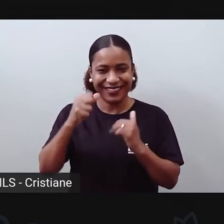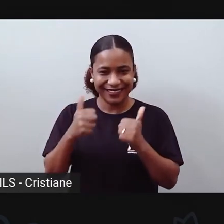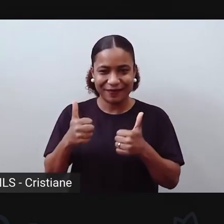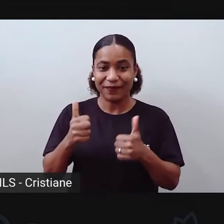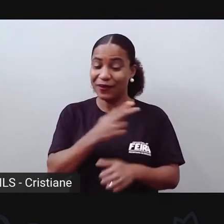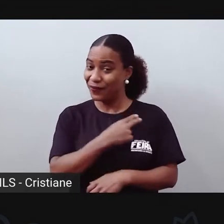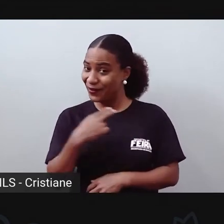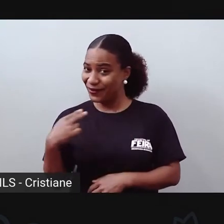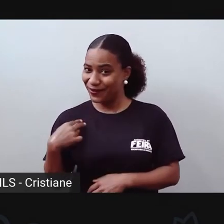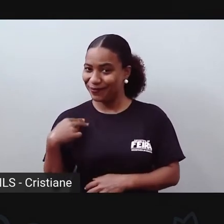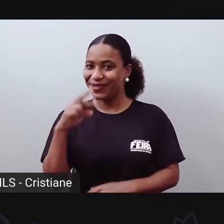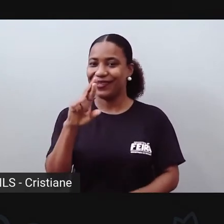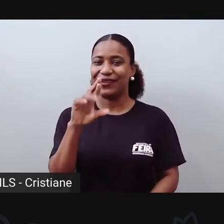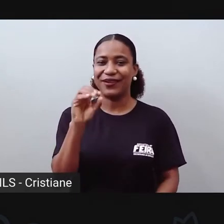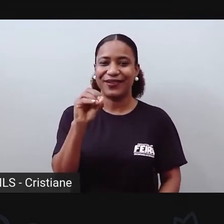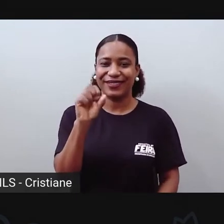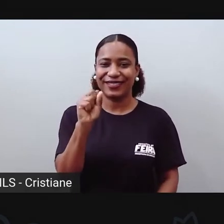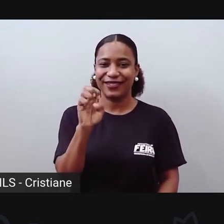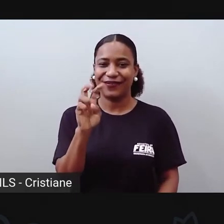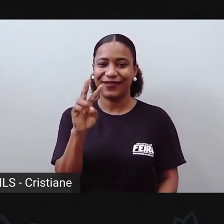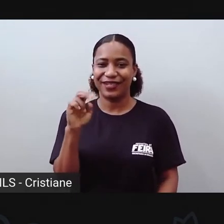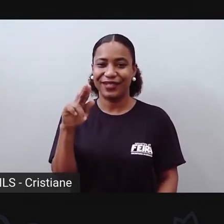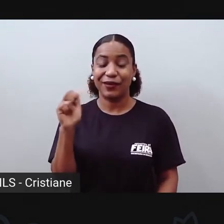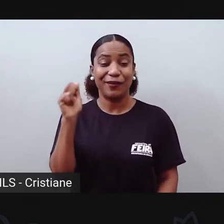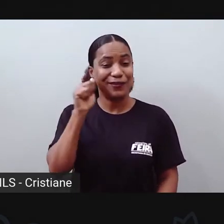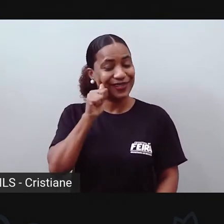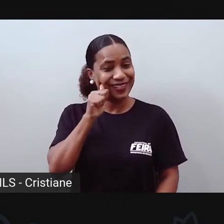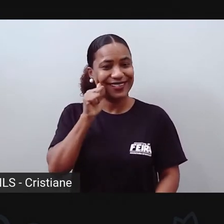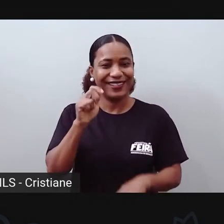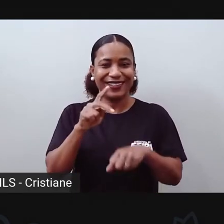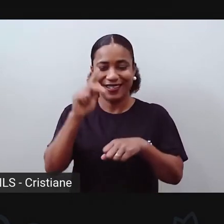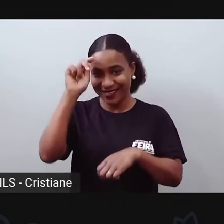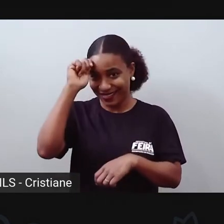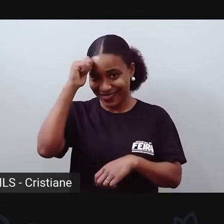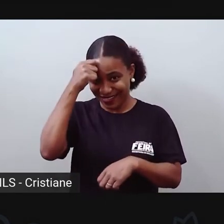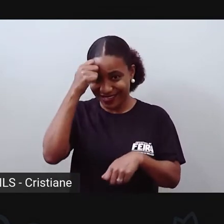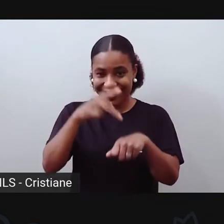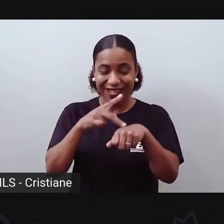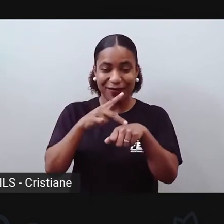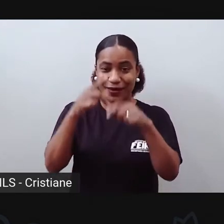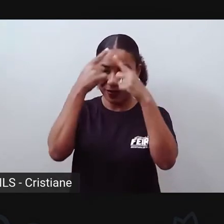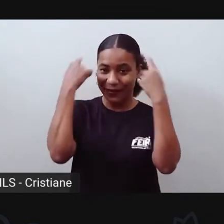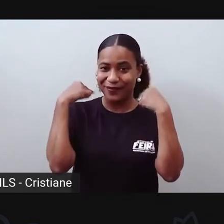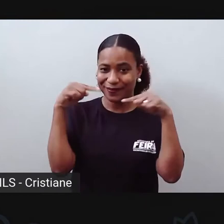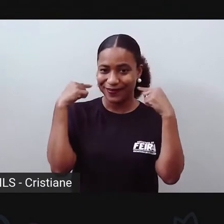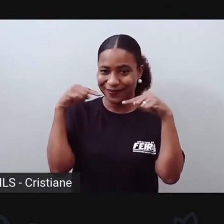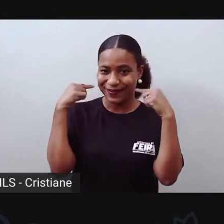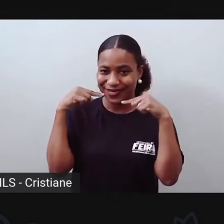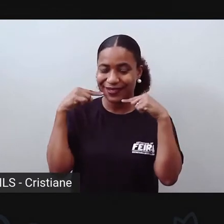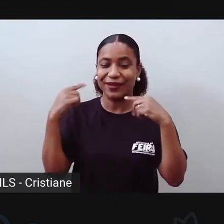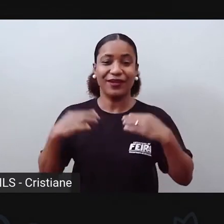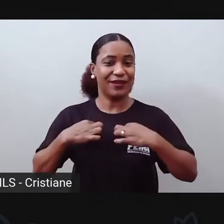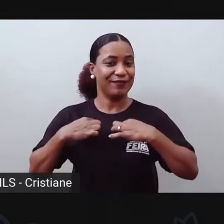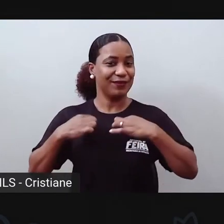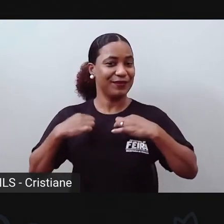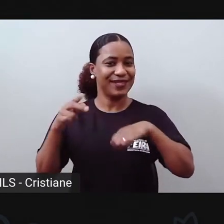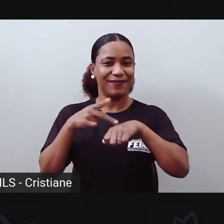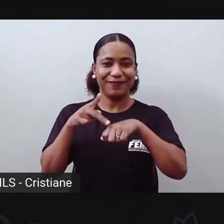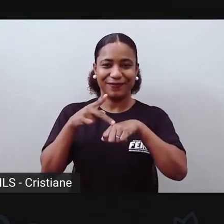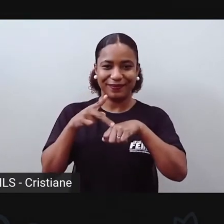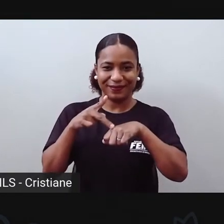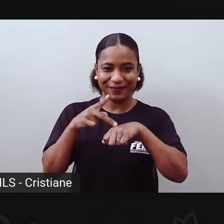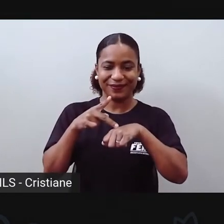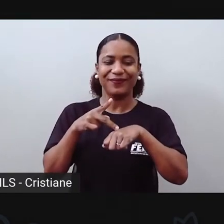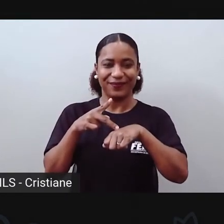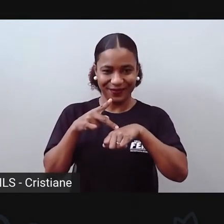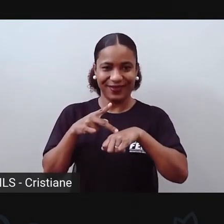sou a professora Rosa Ivânia, eu sou uma mulher negra, de cabelos negros, da altura do ombro, estou trajando uma blusa preta,